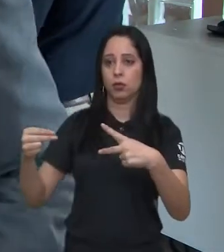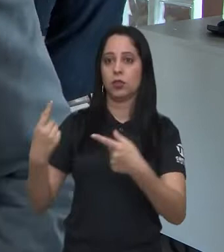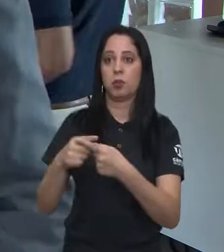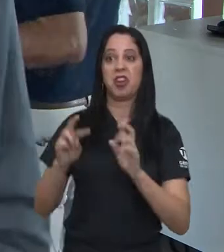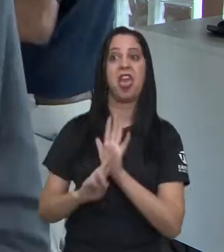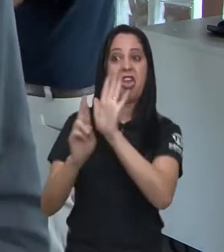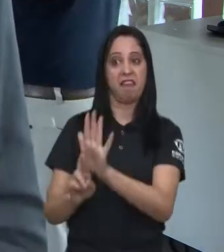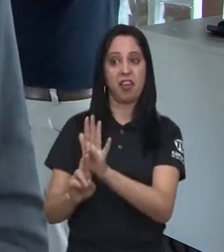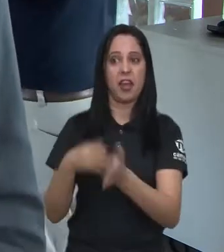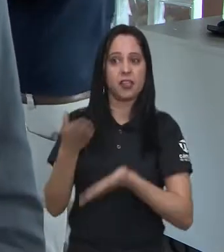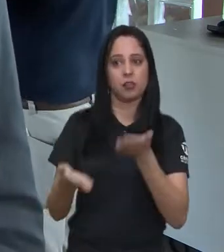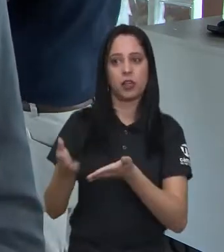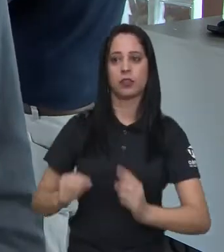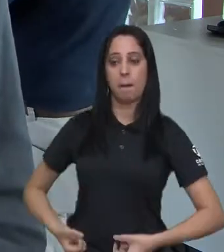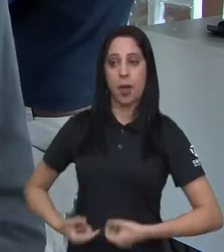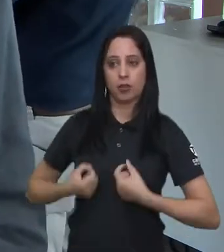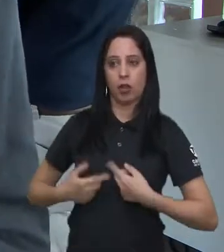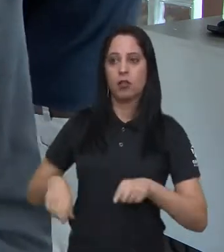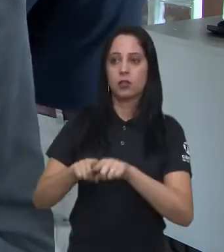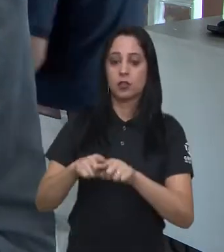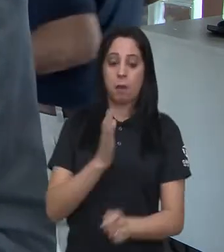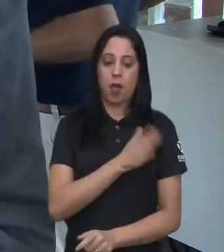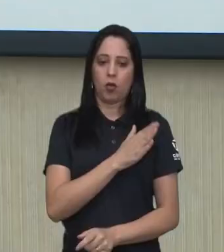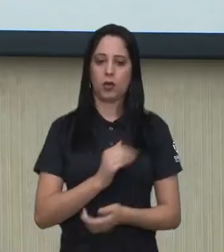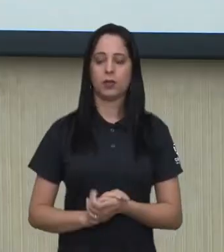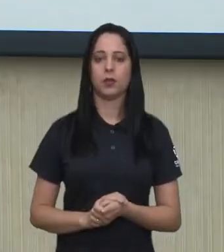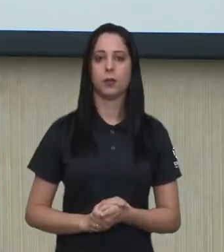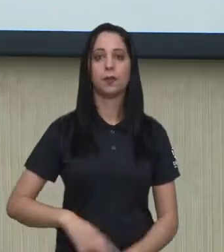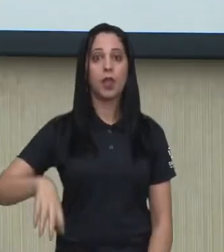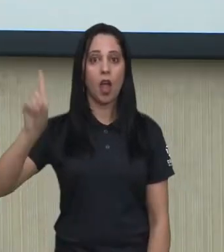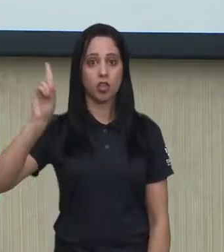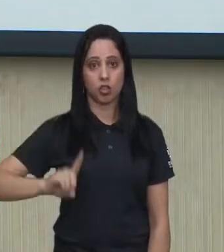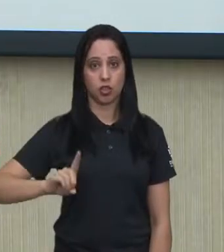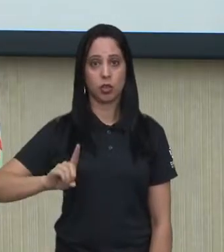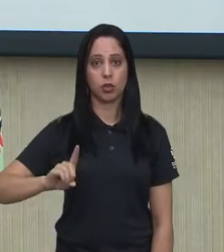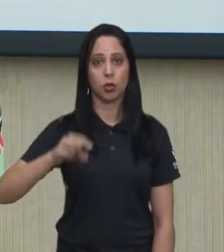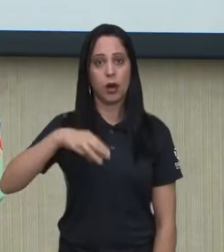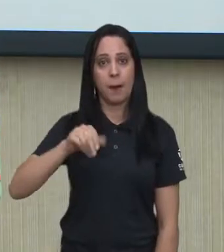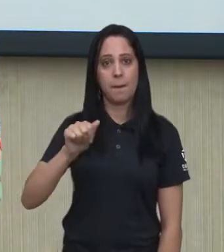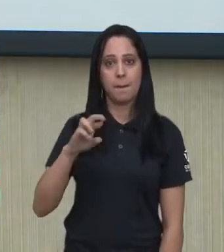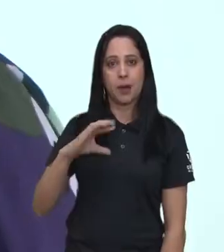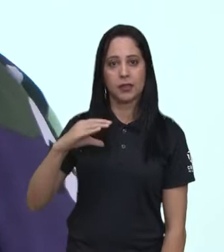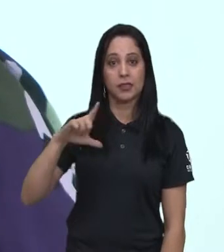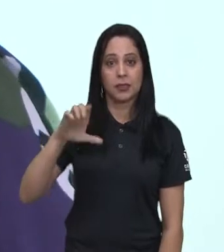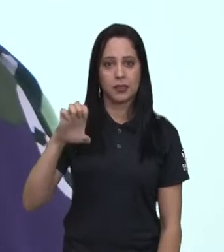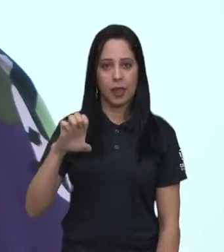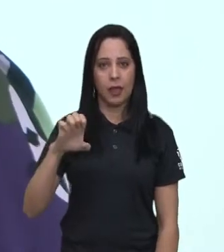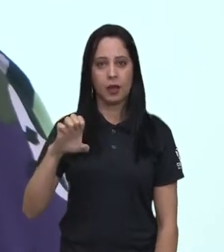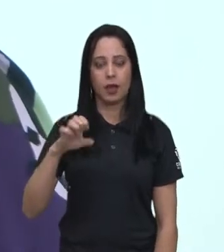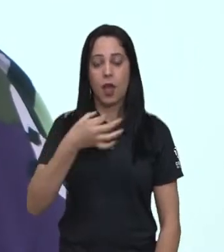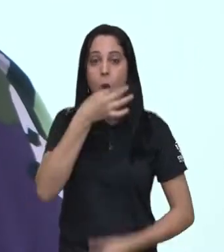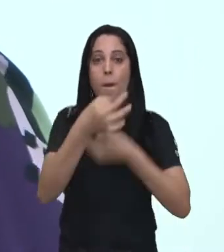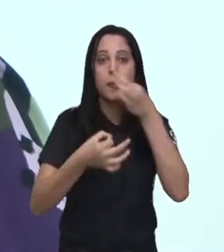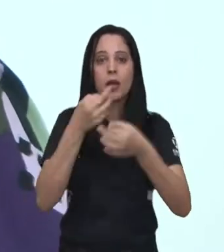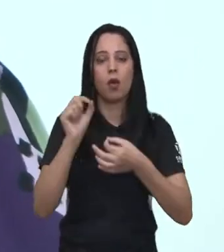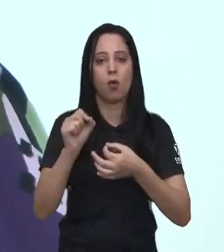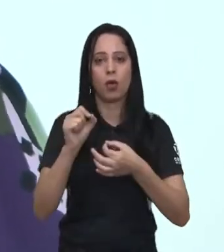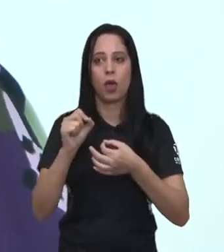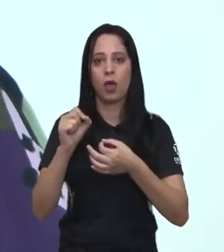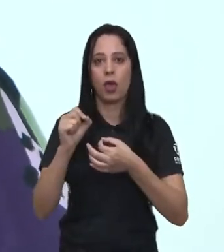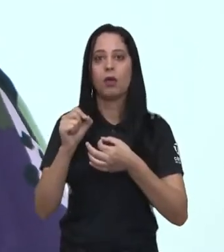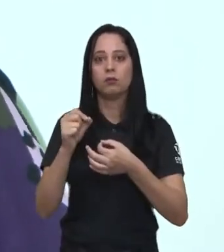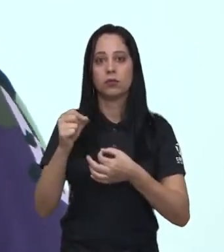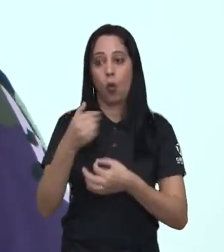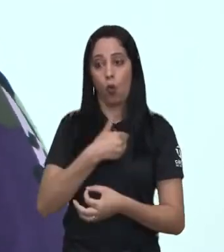tanto na oncologia como na cardiologia. A diretora técnica do Pio 12, Marcele Sá, afirma que o